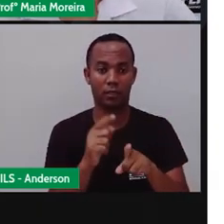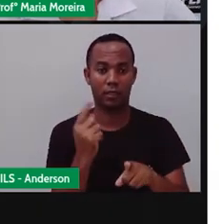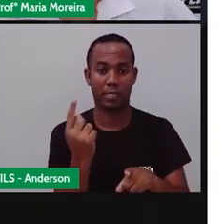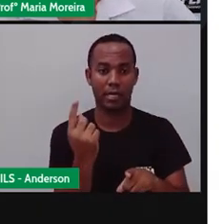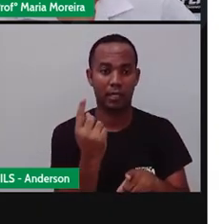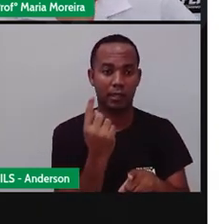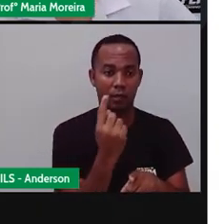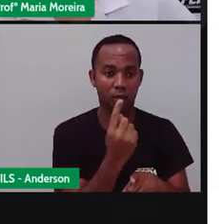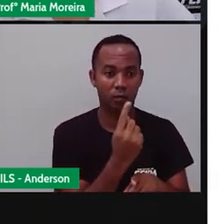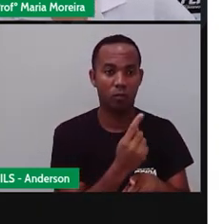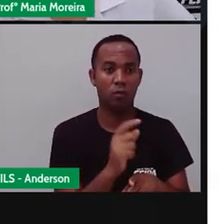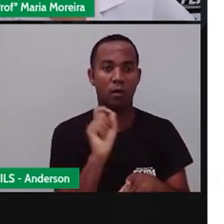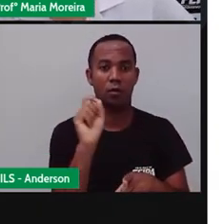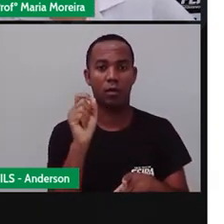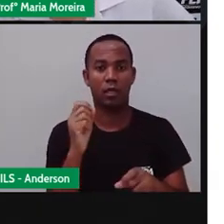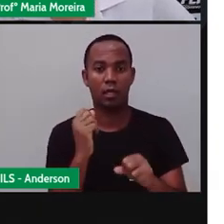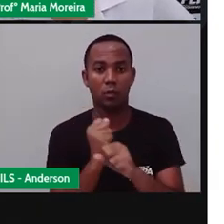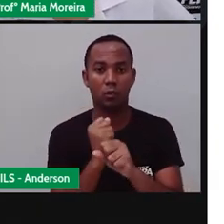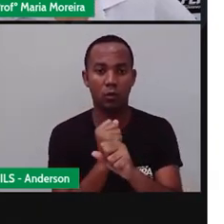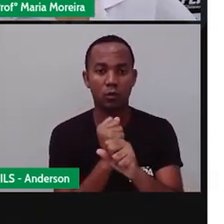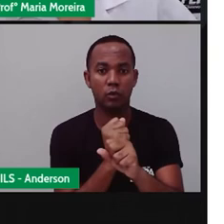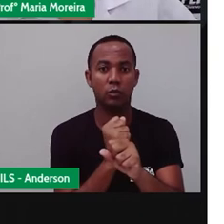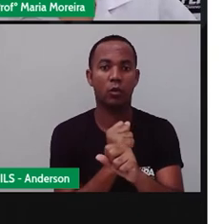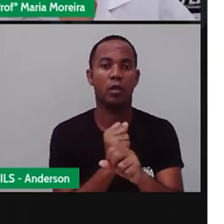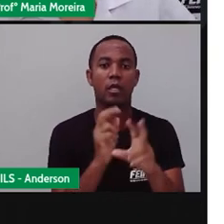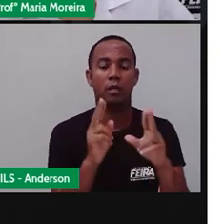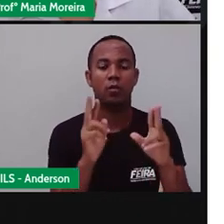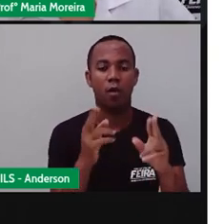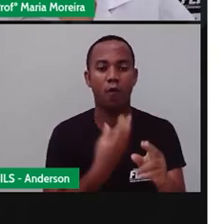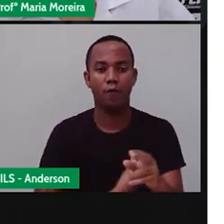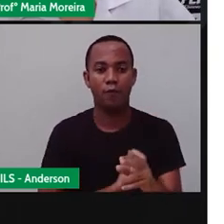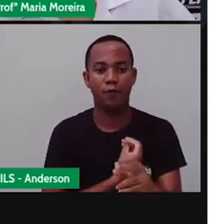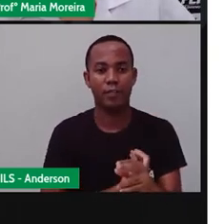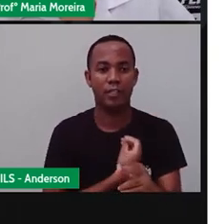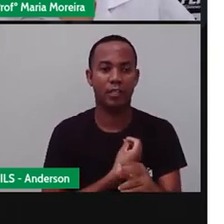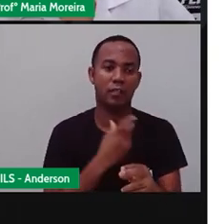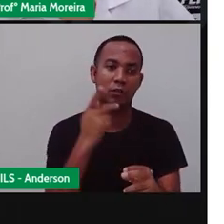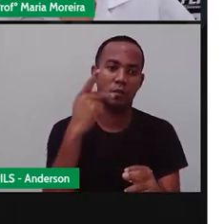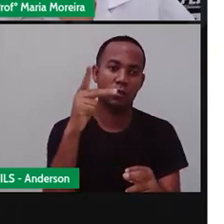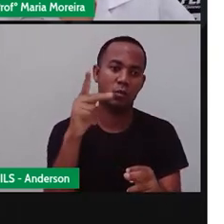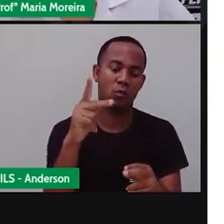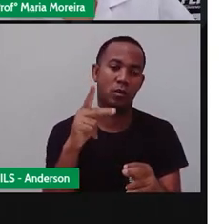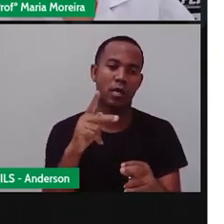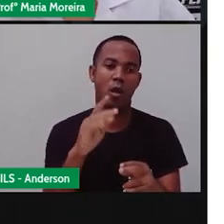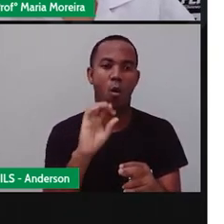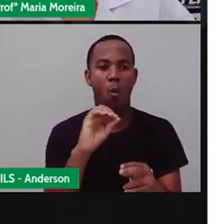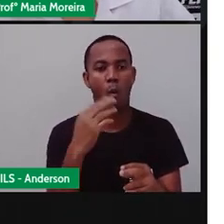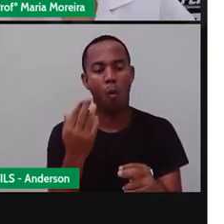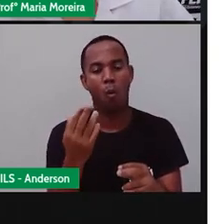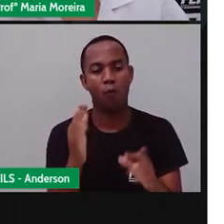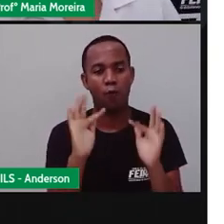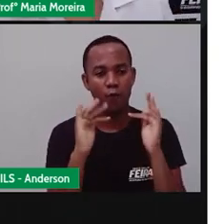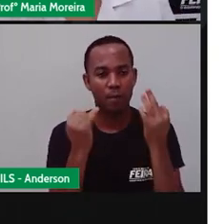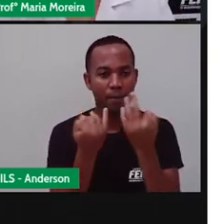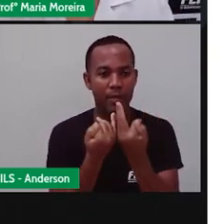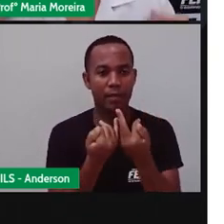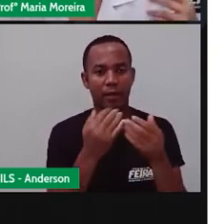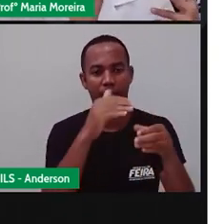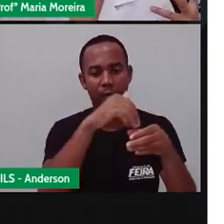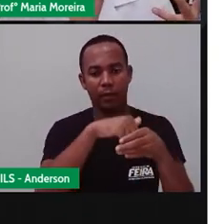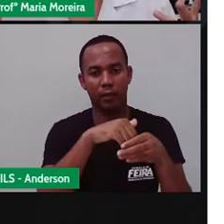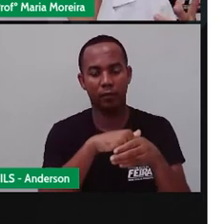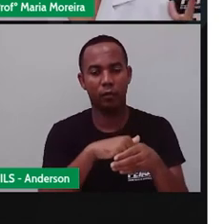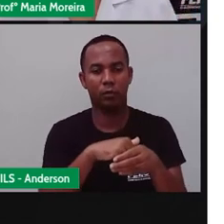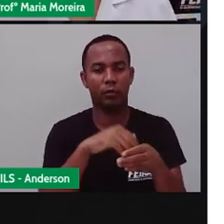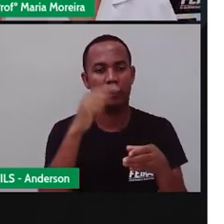constrói segundo suas necessidades a fim de atender as famílias que vivem naquele espaço. Então, essa ideia